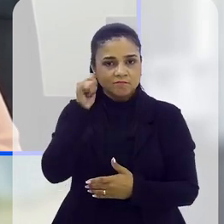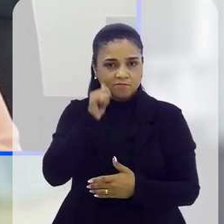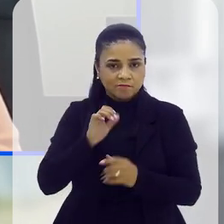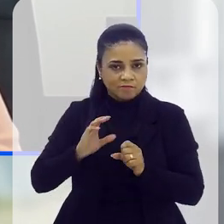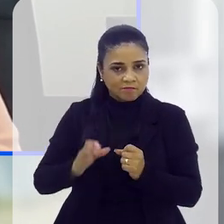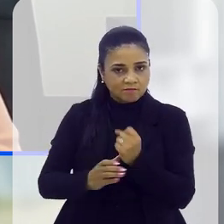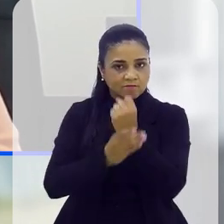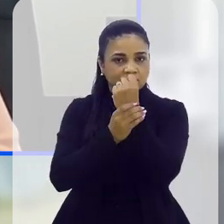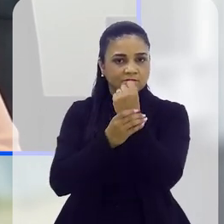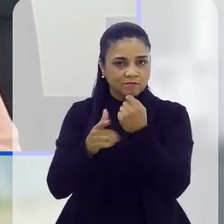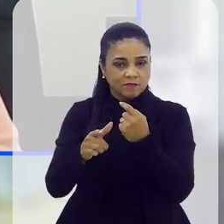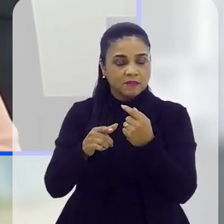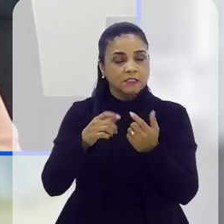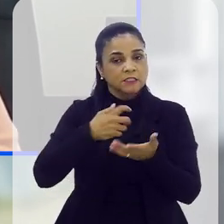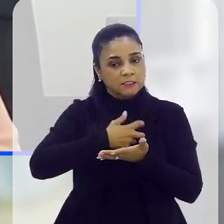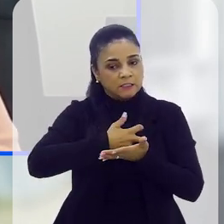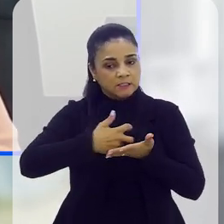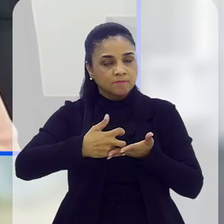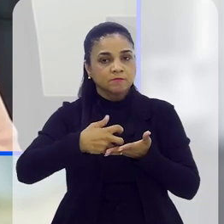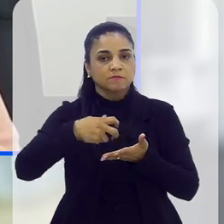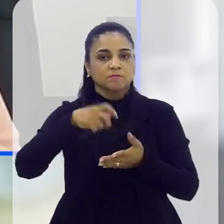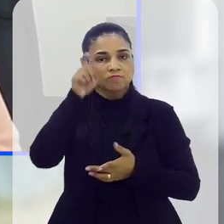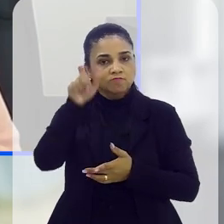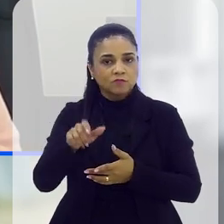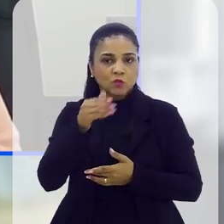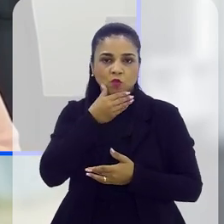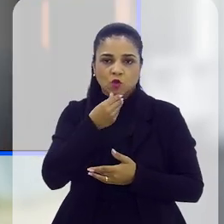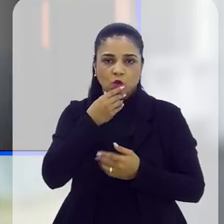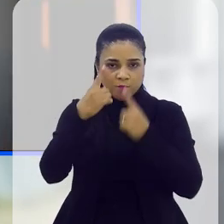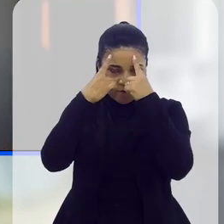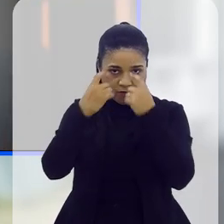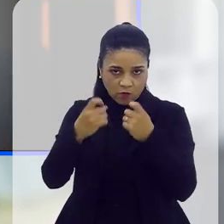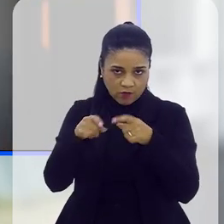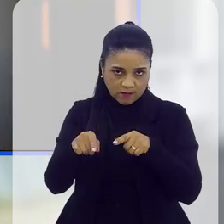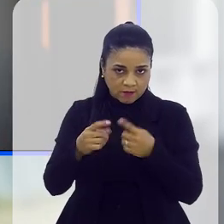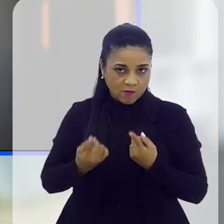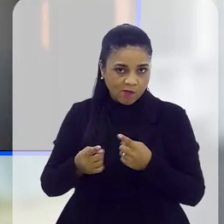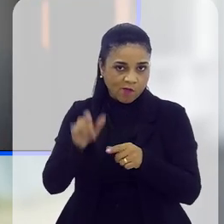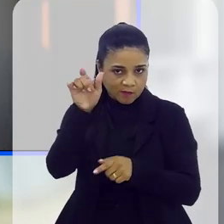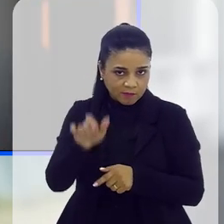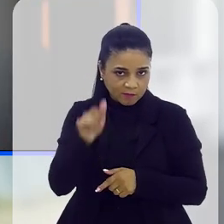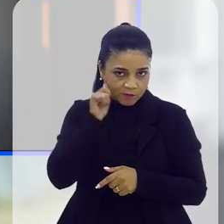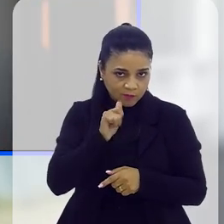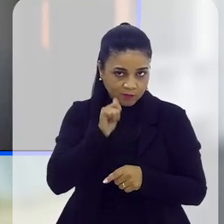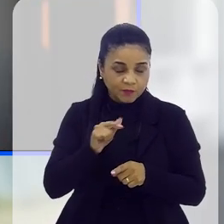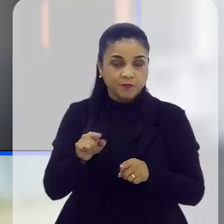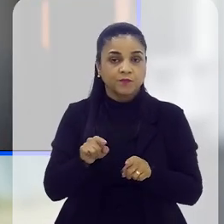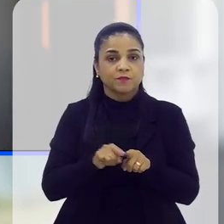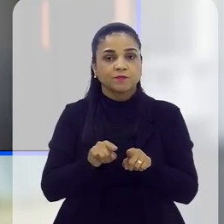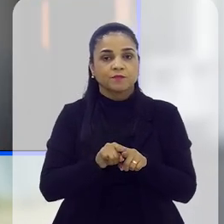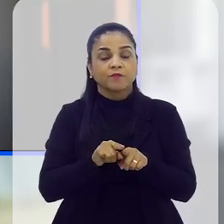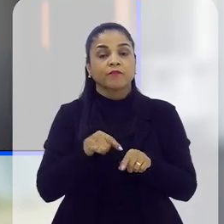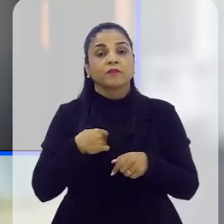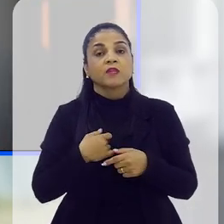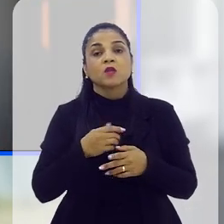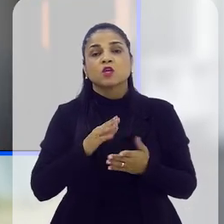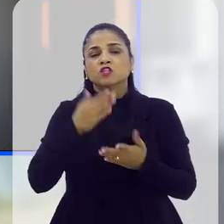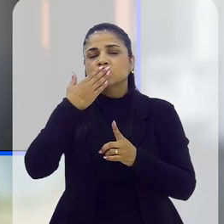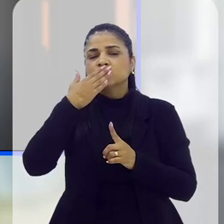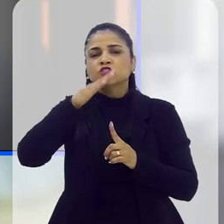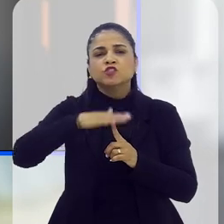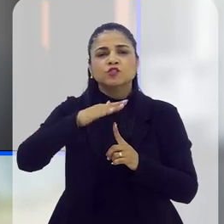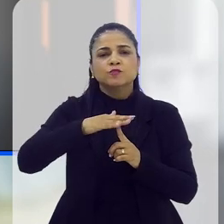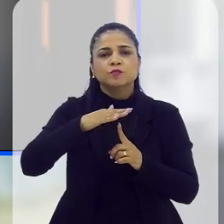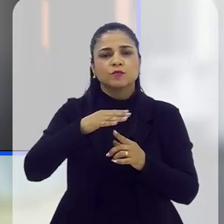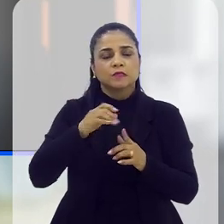garantir a efetiva punição desses autores. E, delegada, quais são os principais tipos de